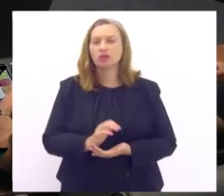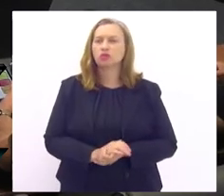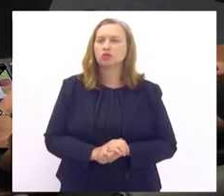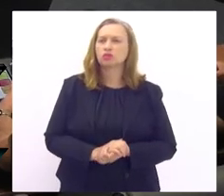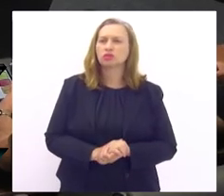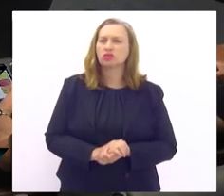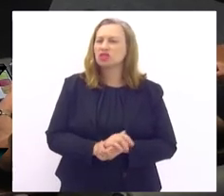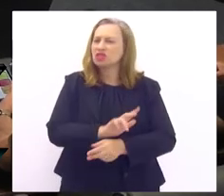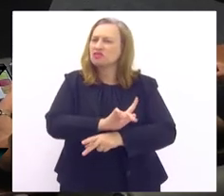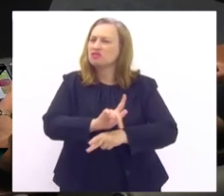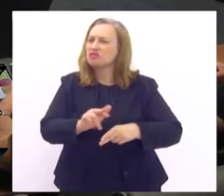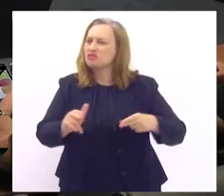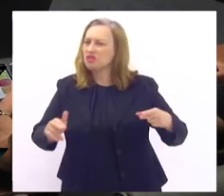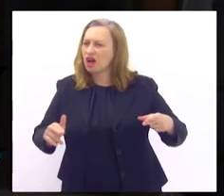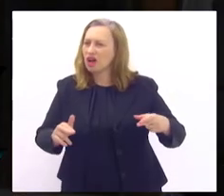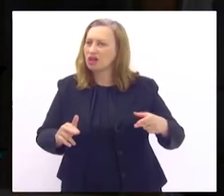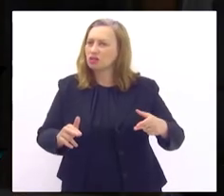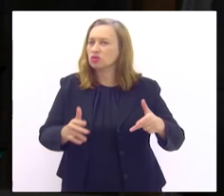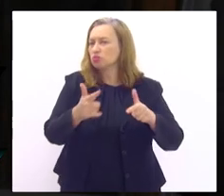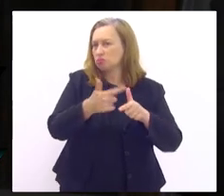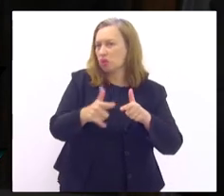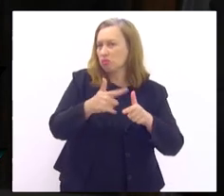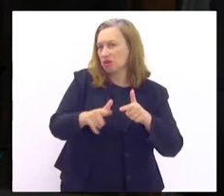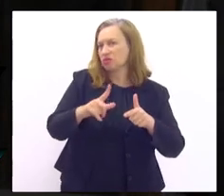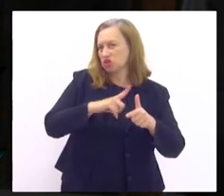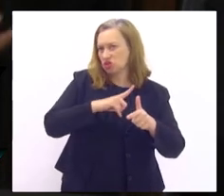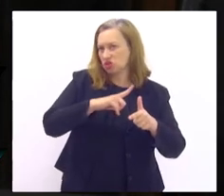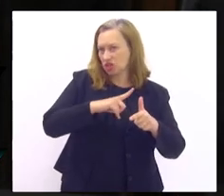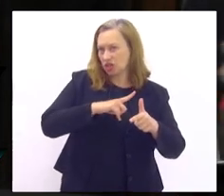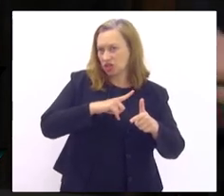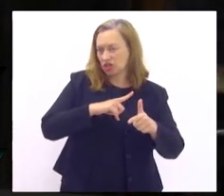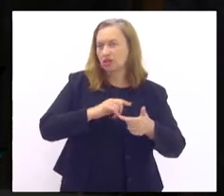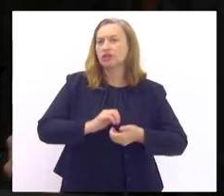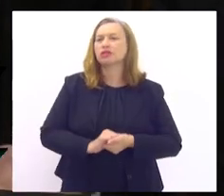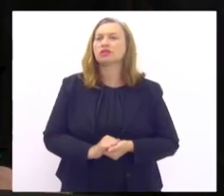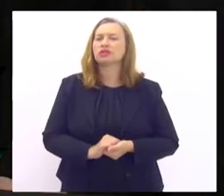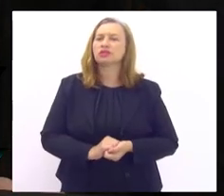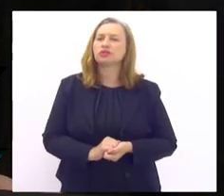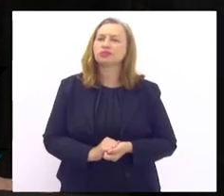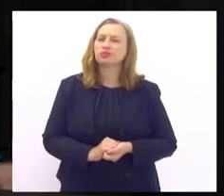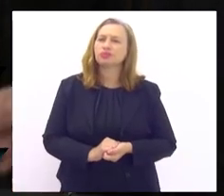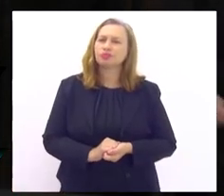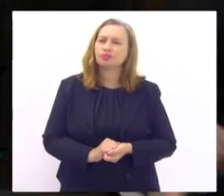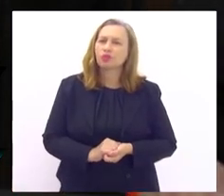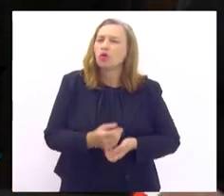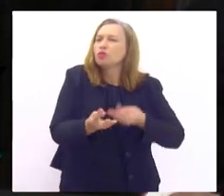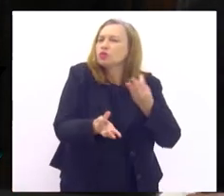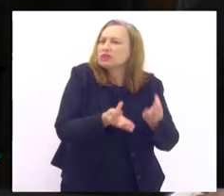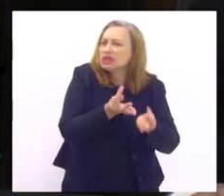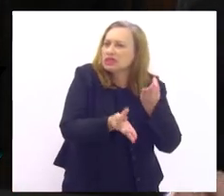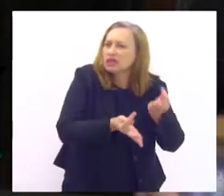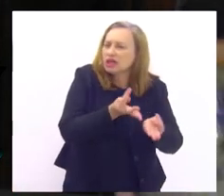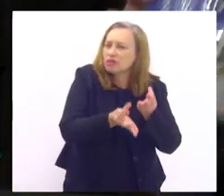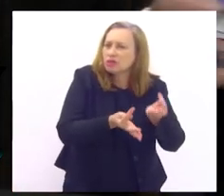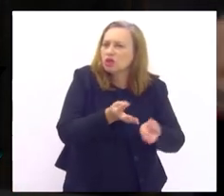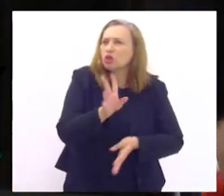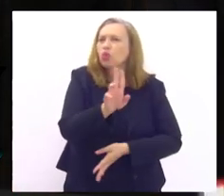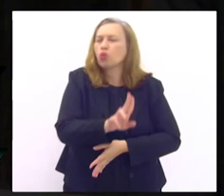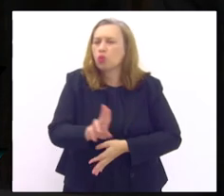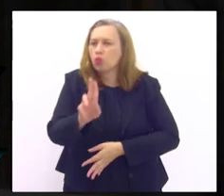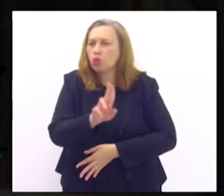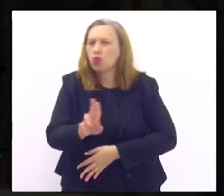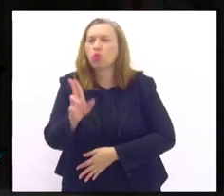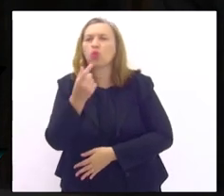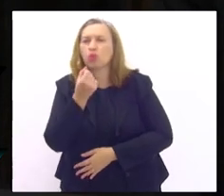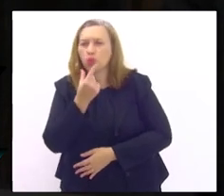multifatorial e existem várias vertentes é o é tratamento o uso da medicação